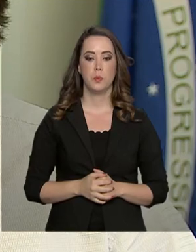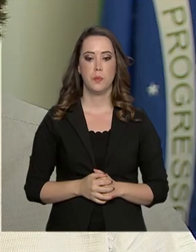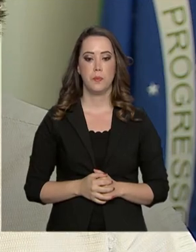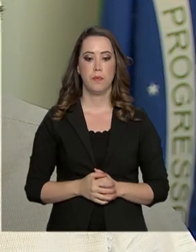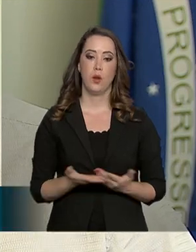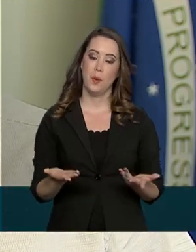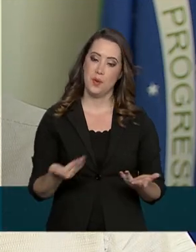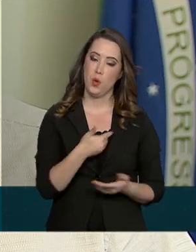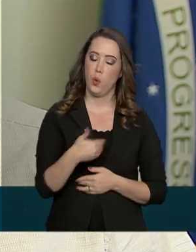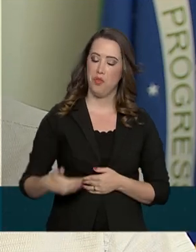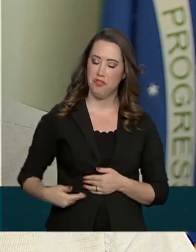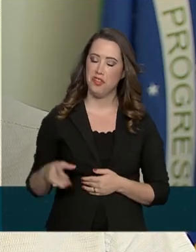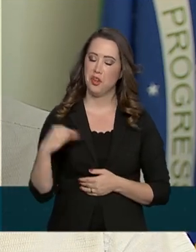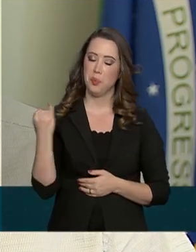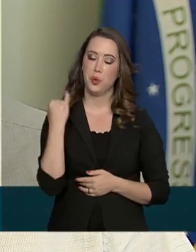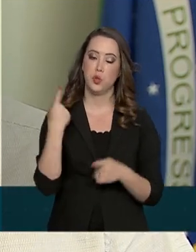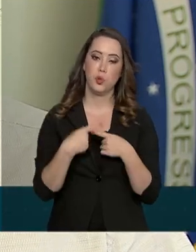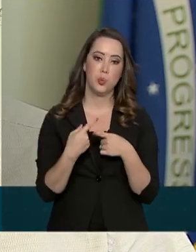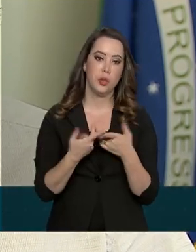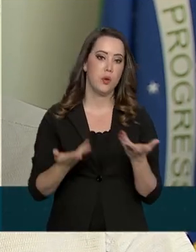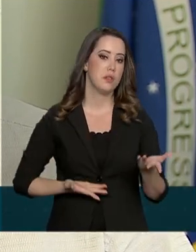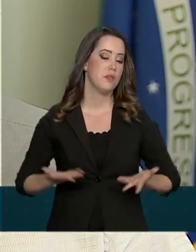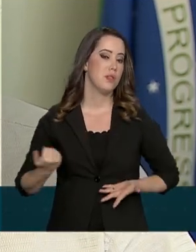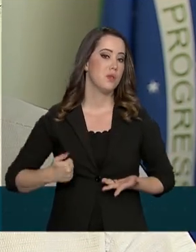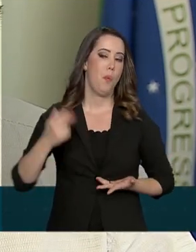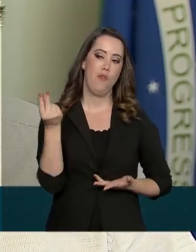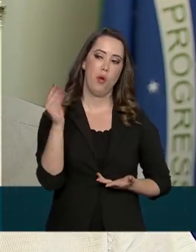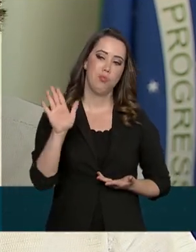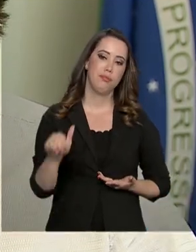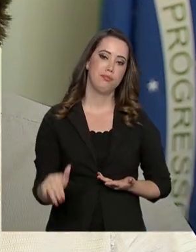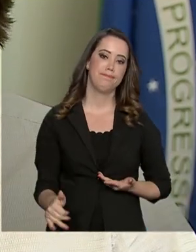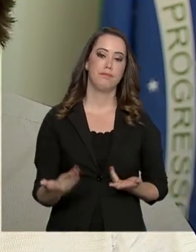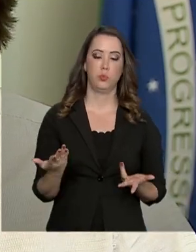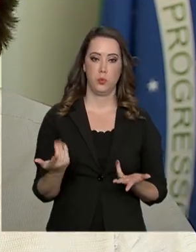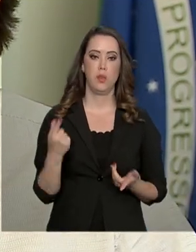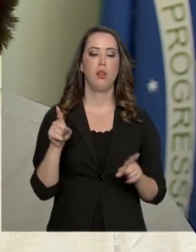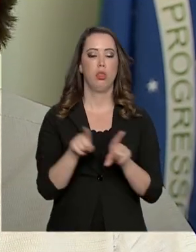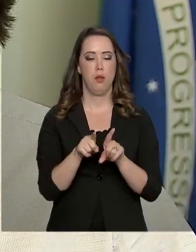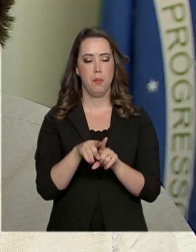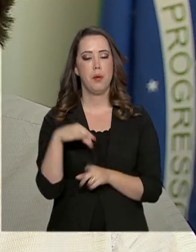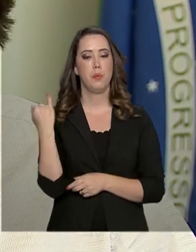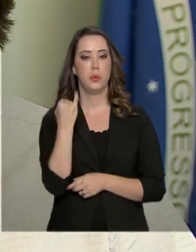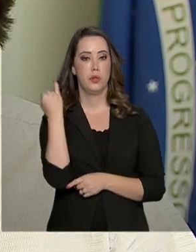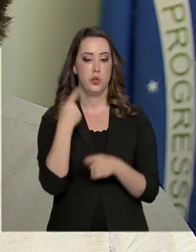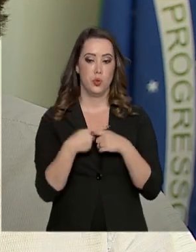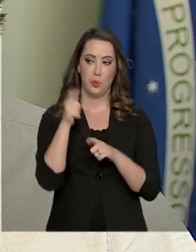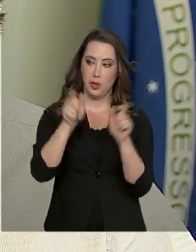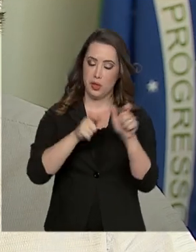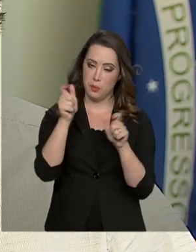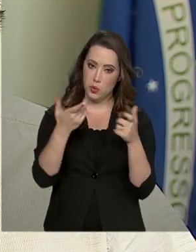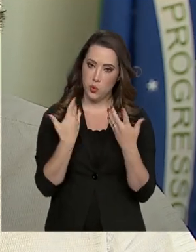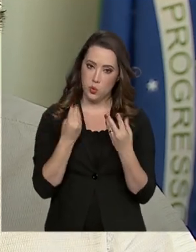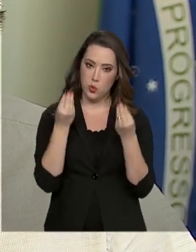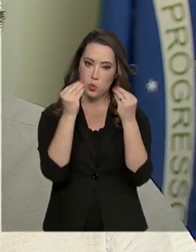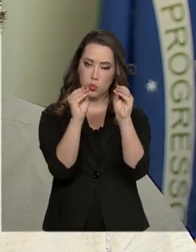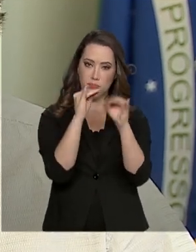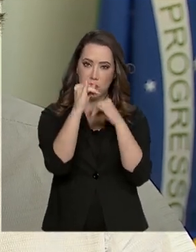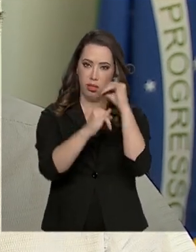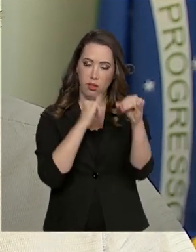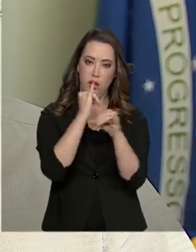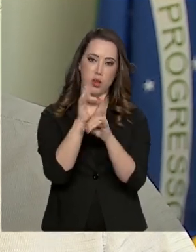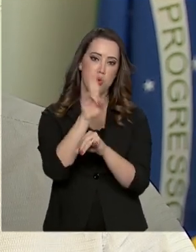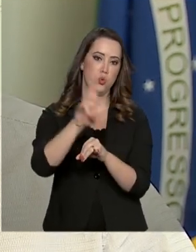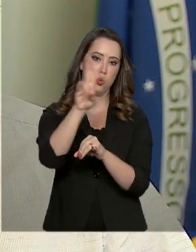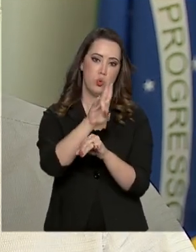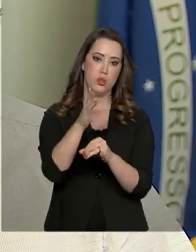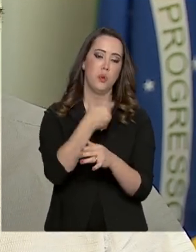O governo ganha porque o serviço é muito mais barato para ser entregue para o cidadão. Ganha também aquele cidadão que está inserido na internet, que vai ter o